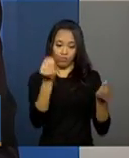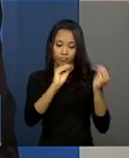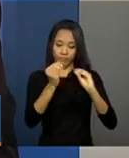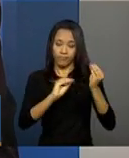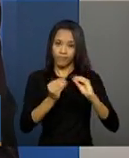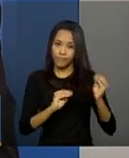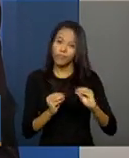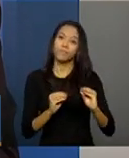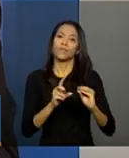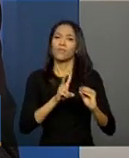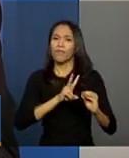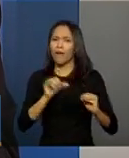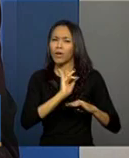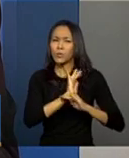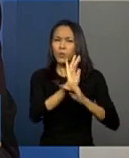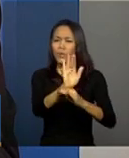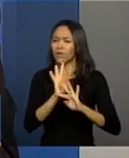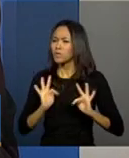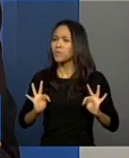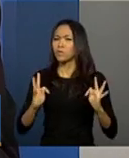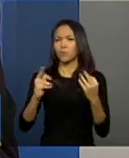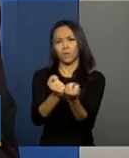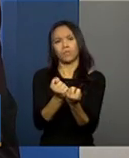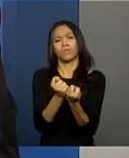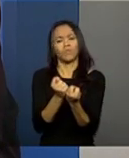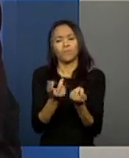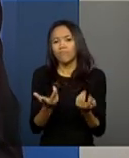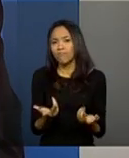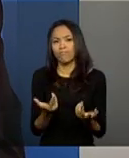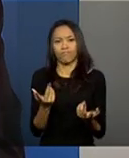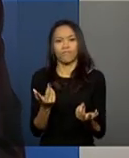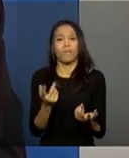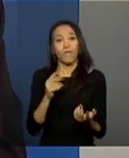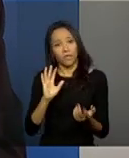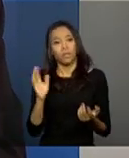e vai tentar atender as outras à medida que forem aparecendo.